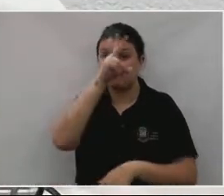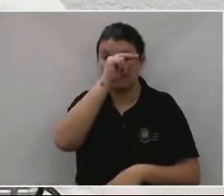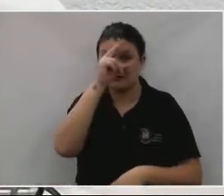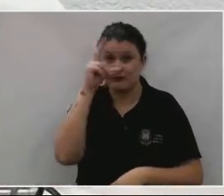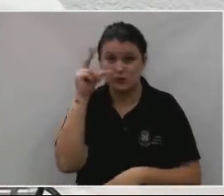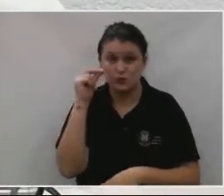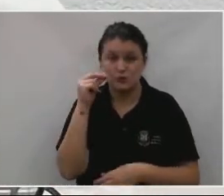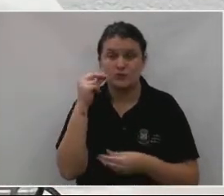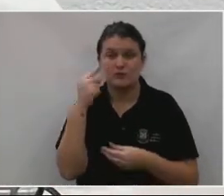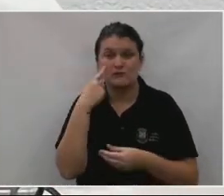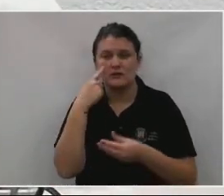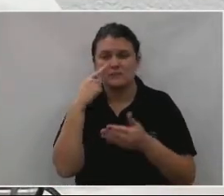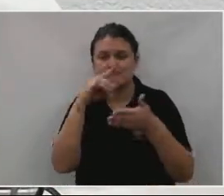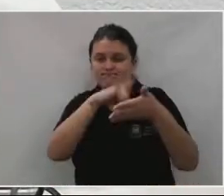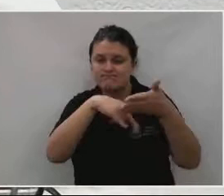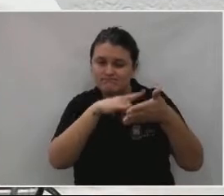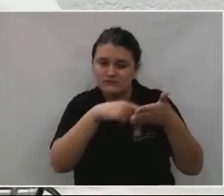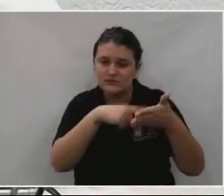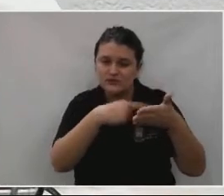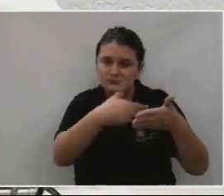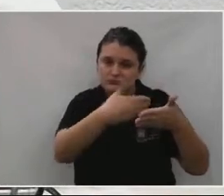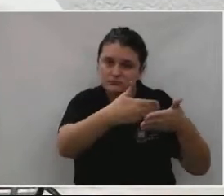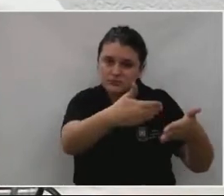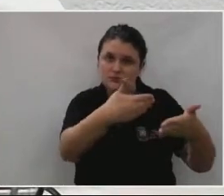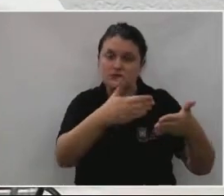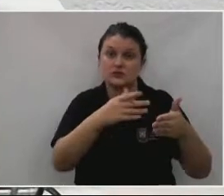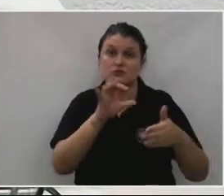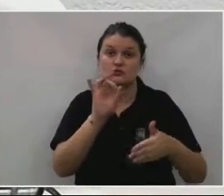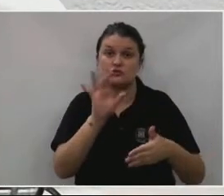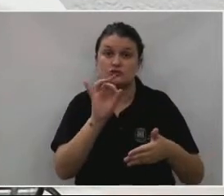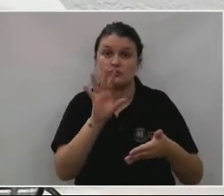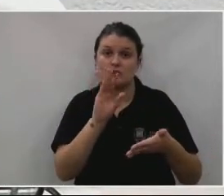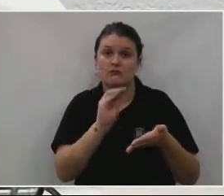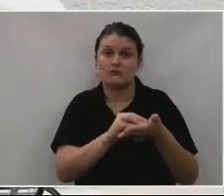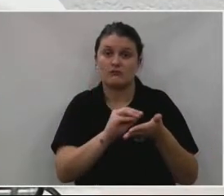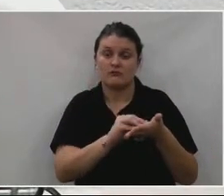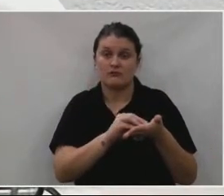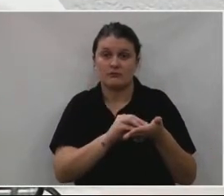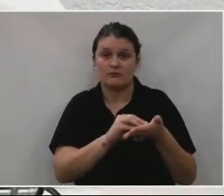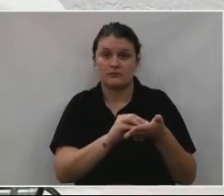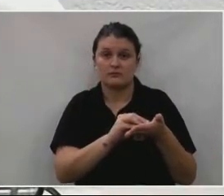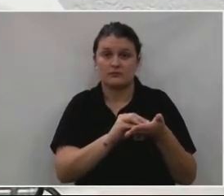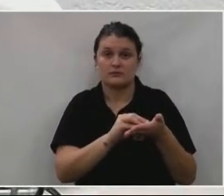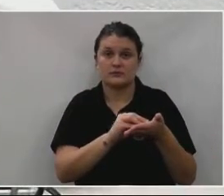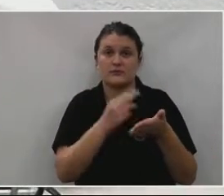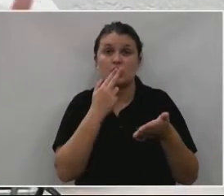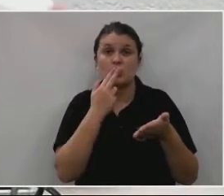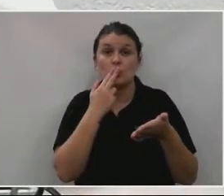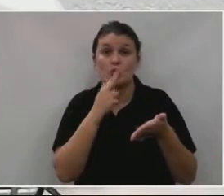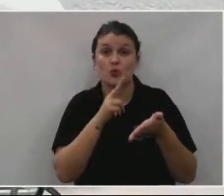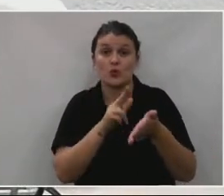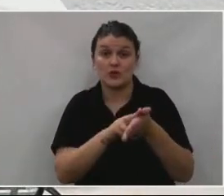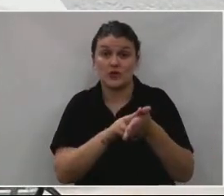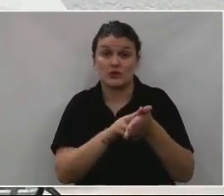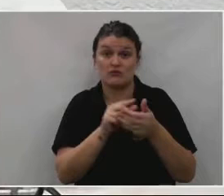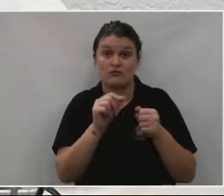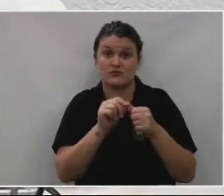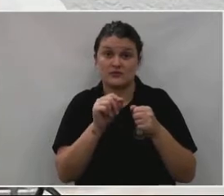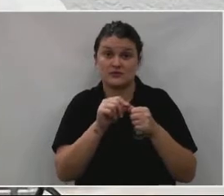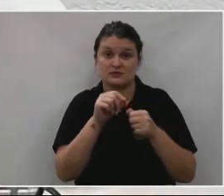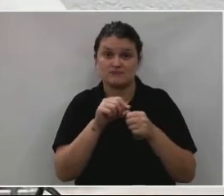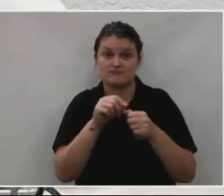os andamentos de papelar, está tudo correto. Agora, somente o Correio estender o